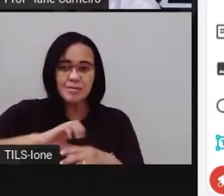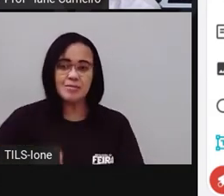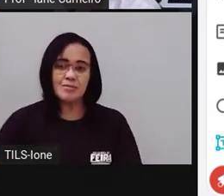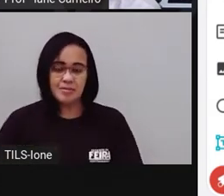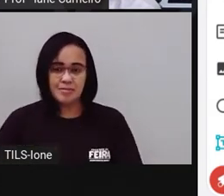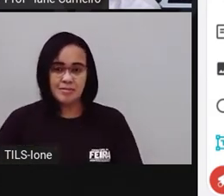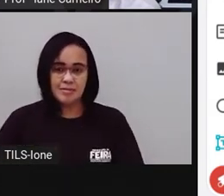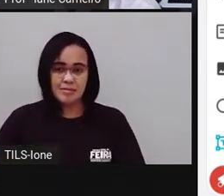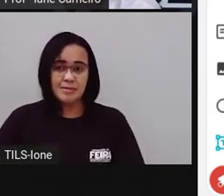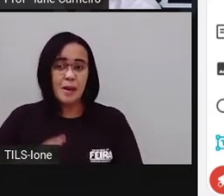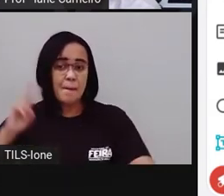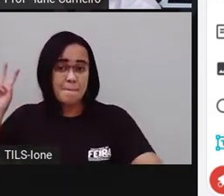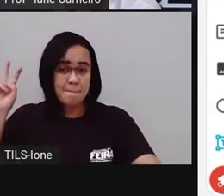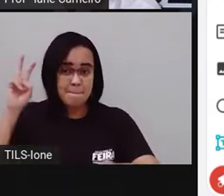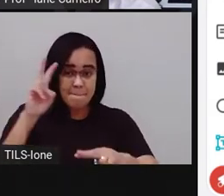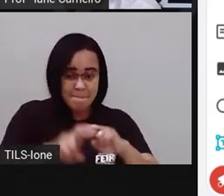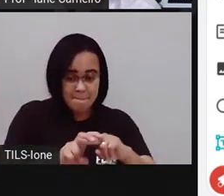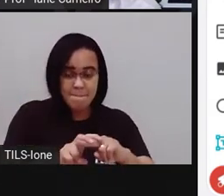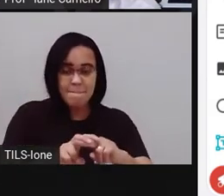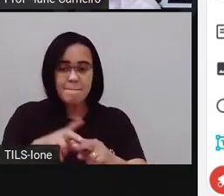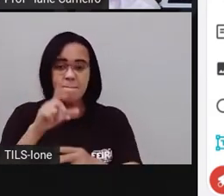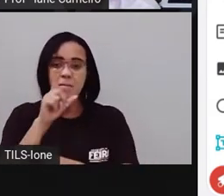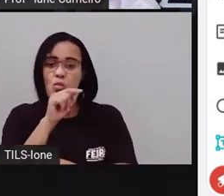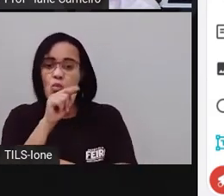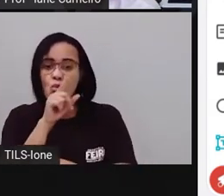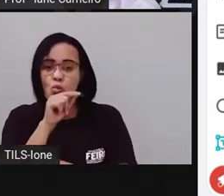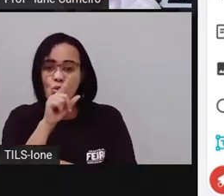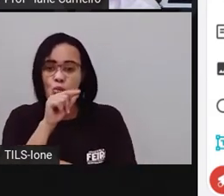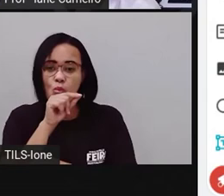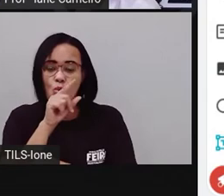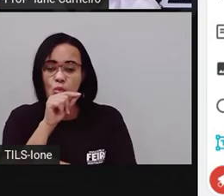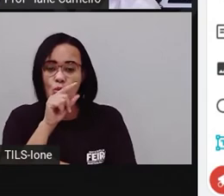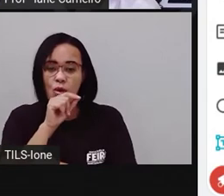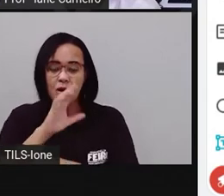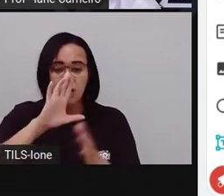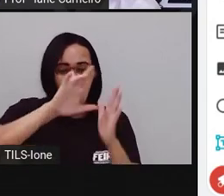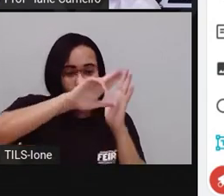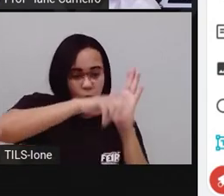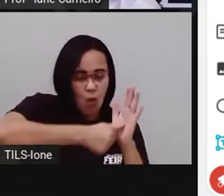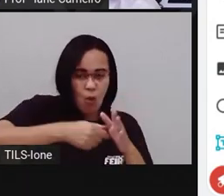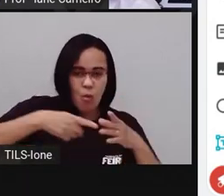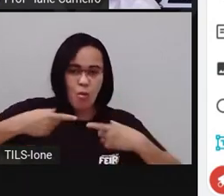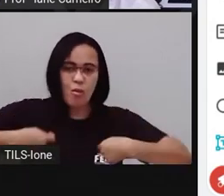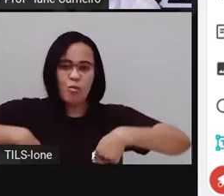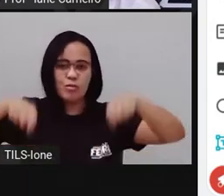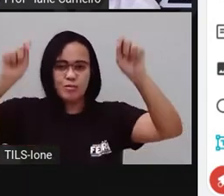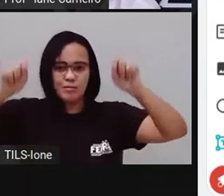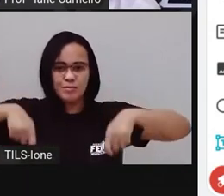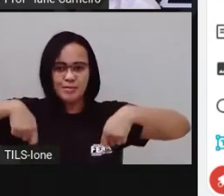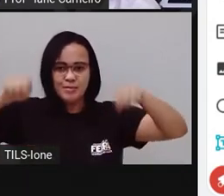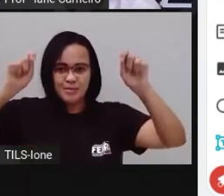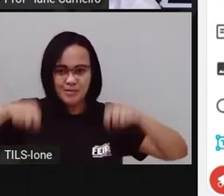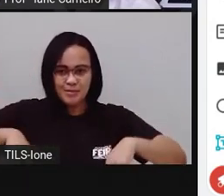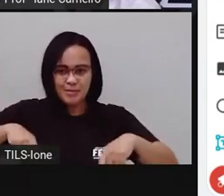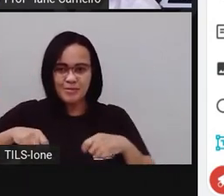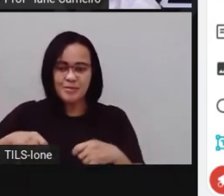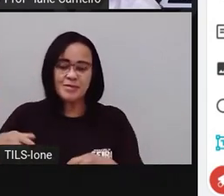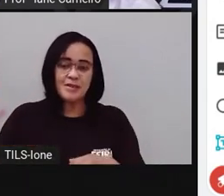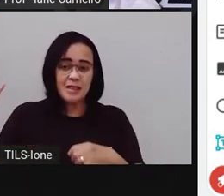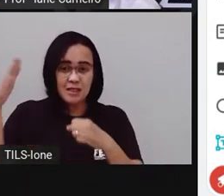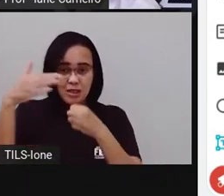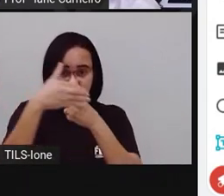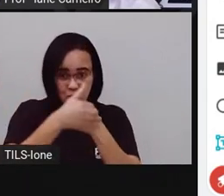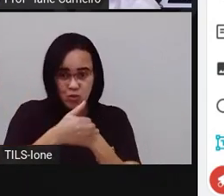Que prendeu o corvo. Que roubou o pano. Que cobria